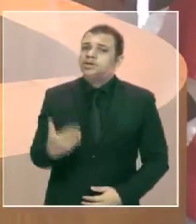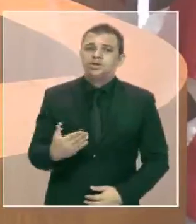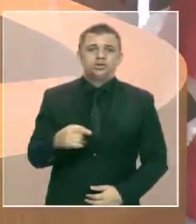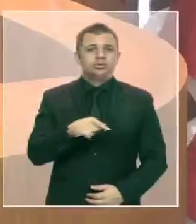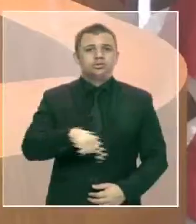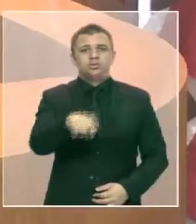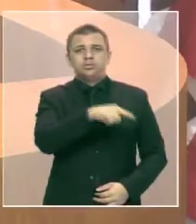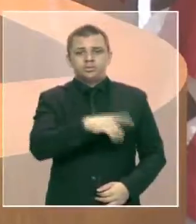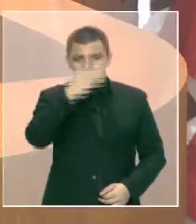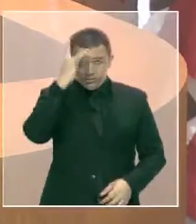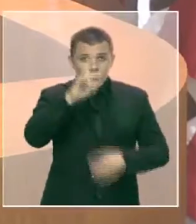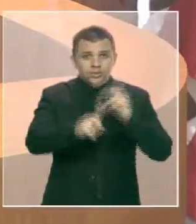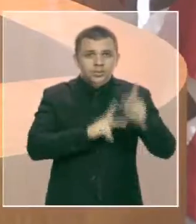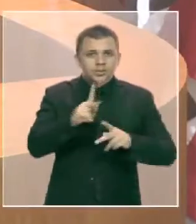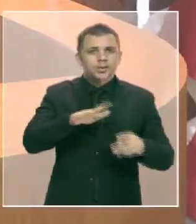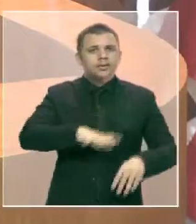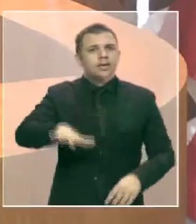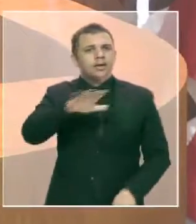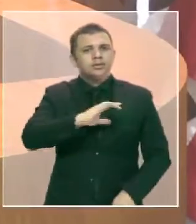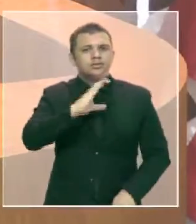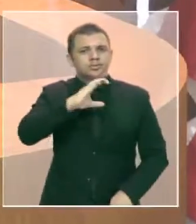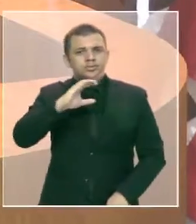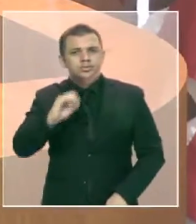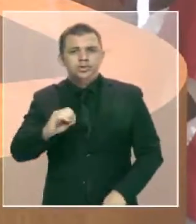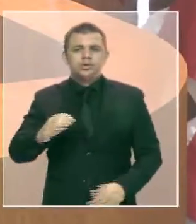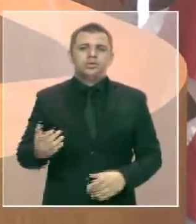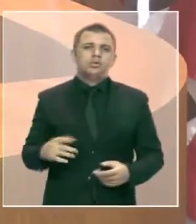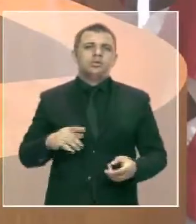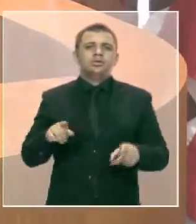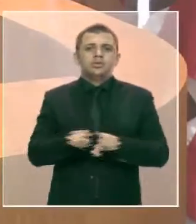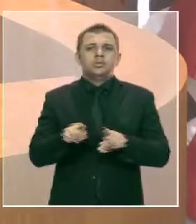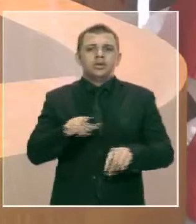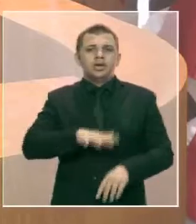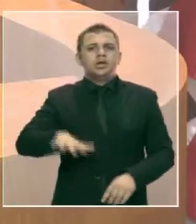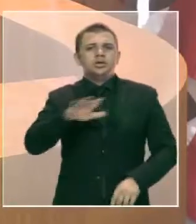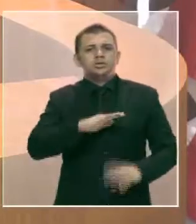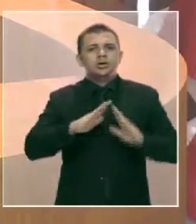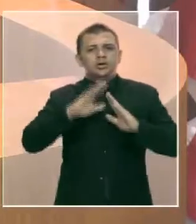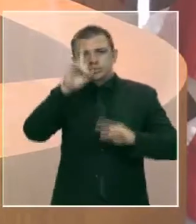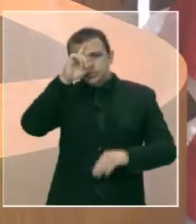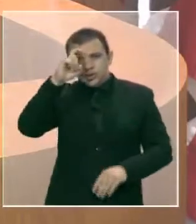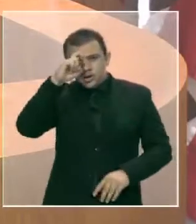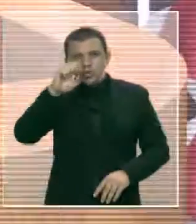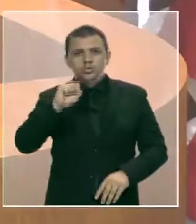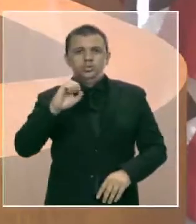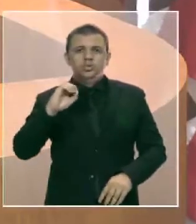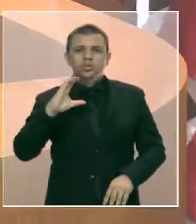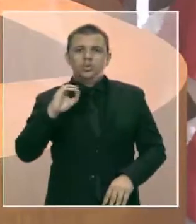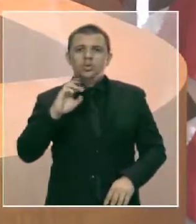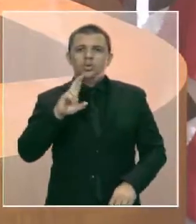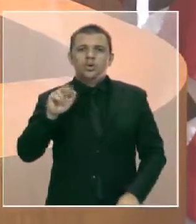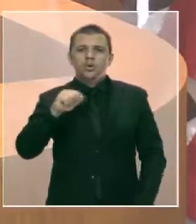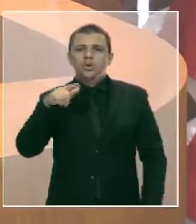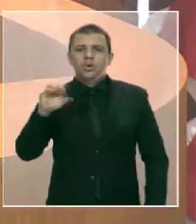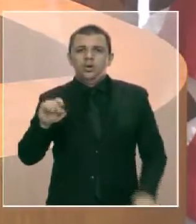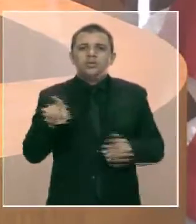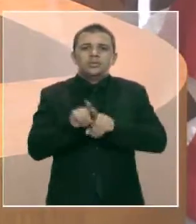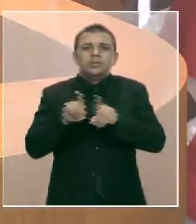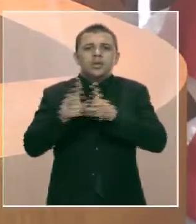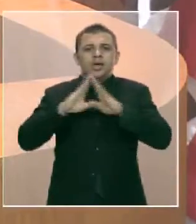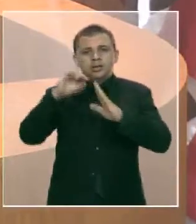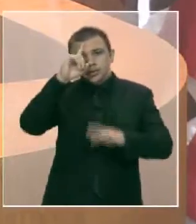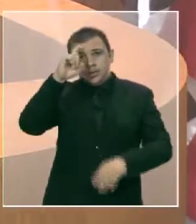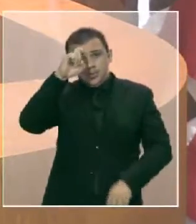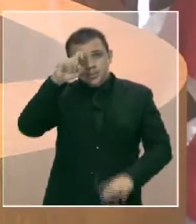operária, das imediações do Socorrão 2, do Hospital do Servidor, que não tem mais a quem